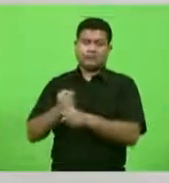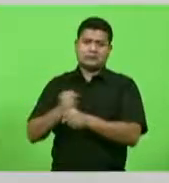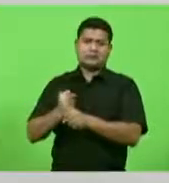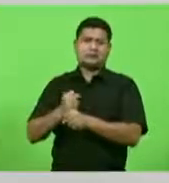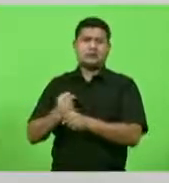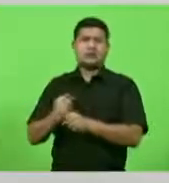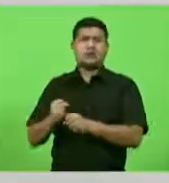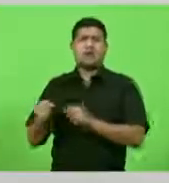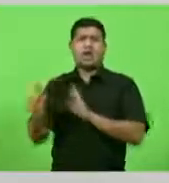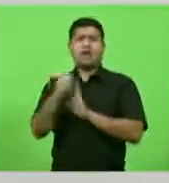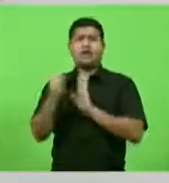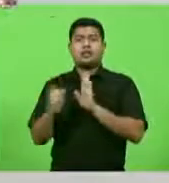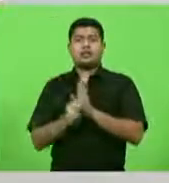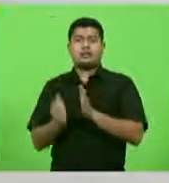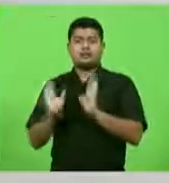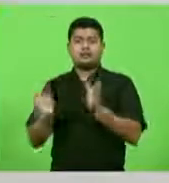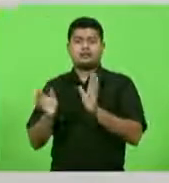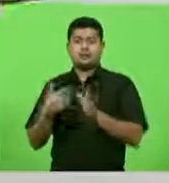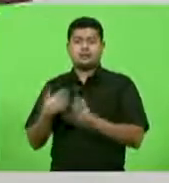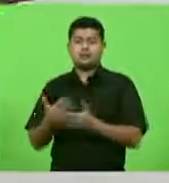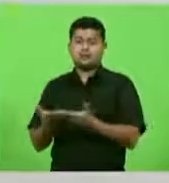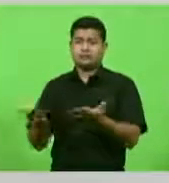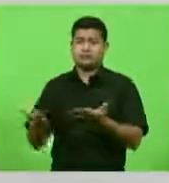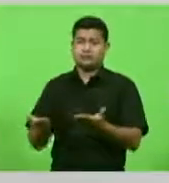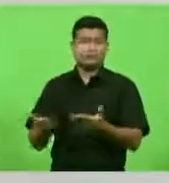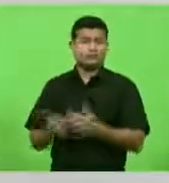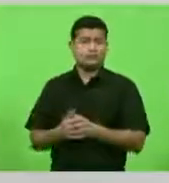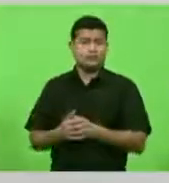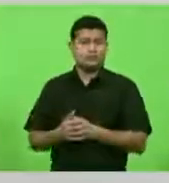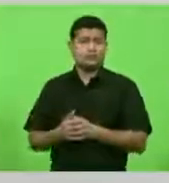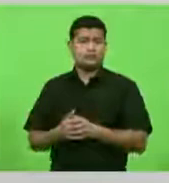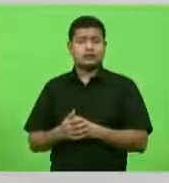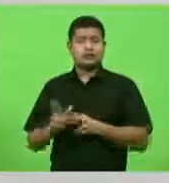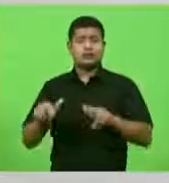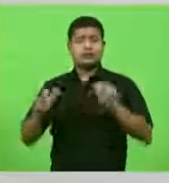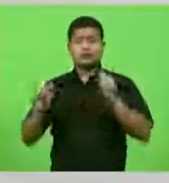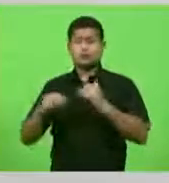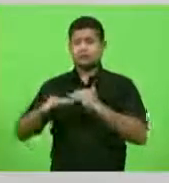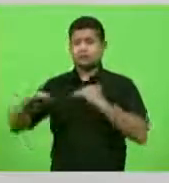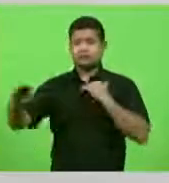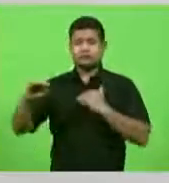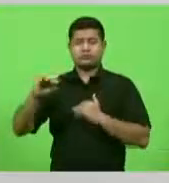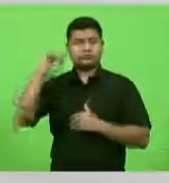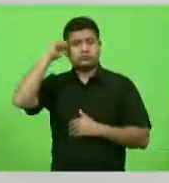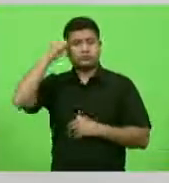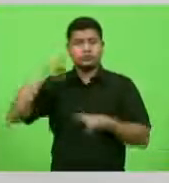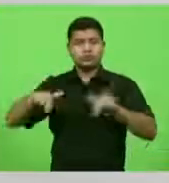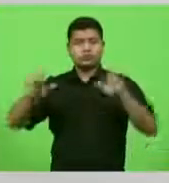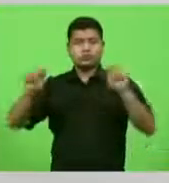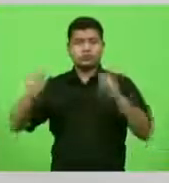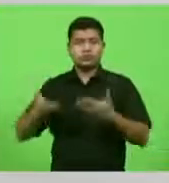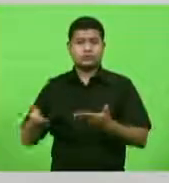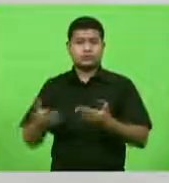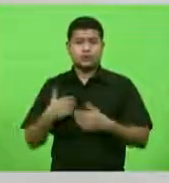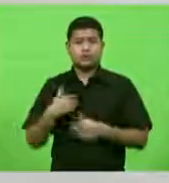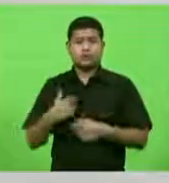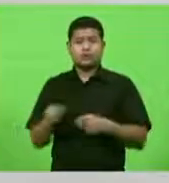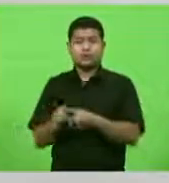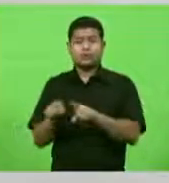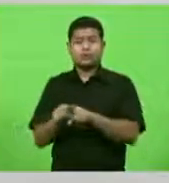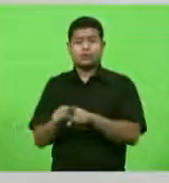não recebe melhorias há tantos e tantos anos, aliás, nunca recebeu uma pavimentação, Rio Rufina, Orubici, que também